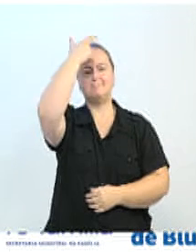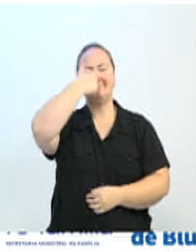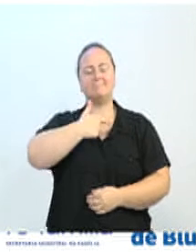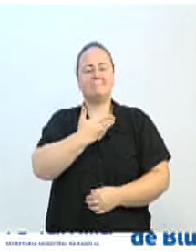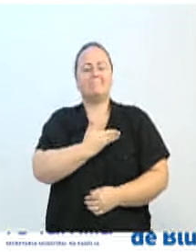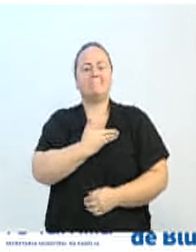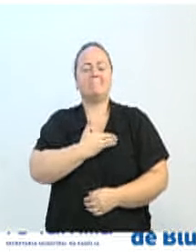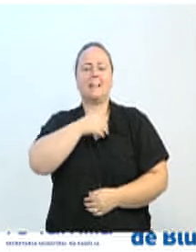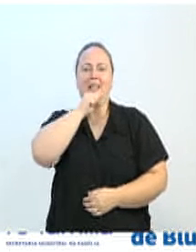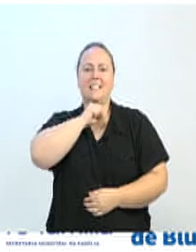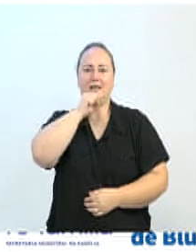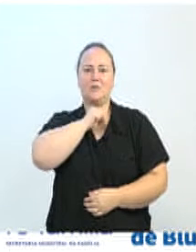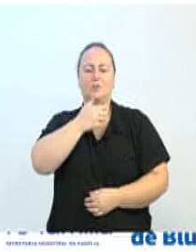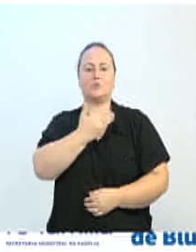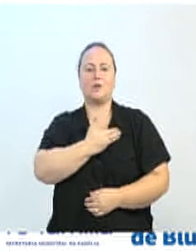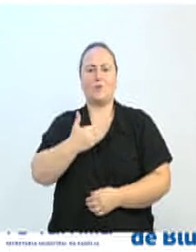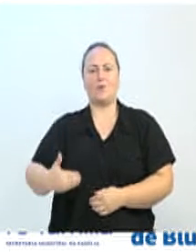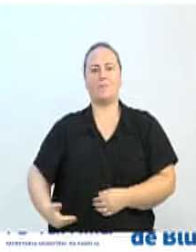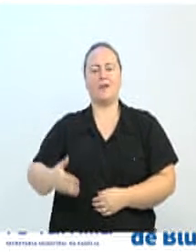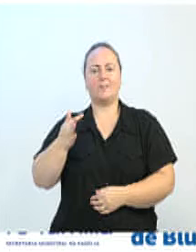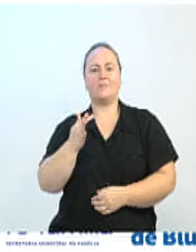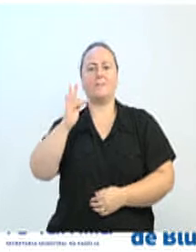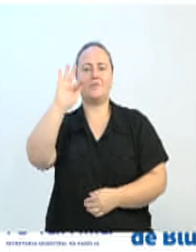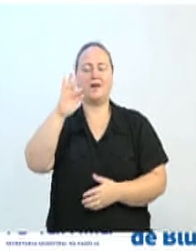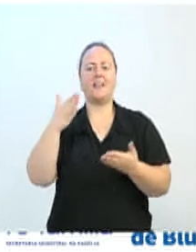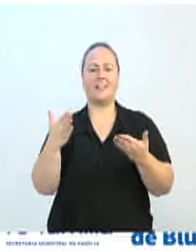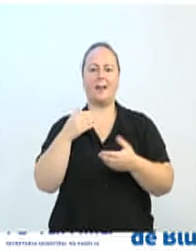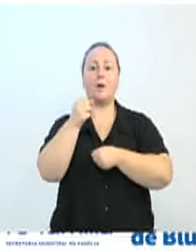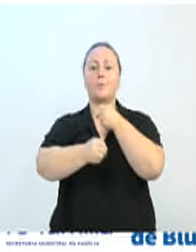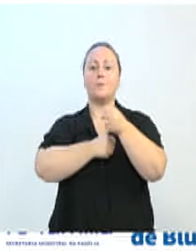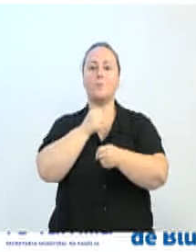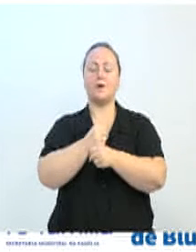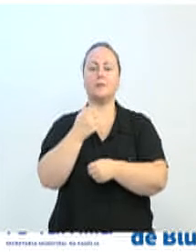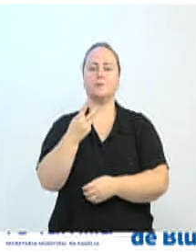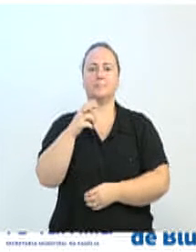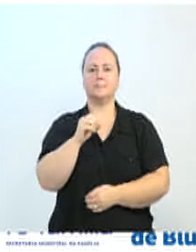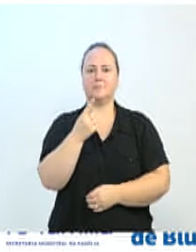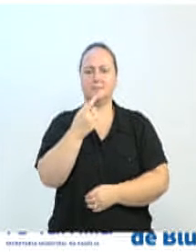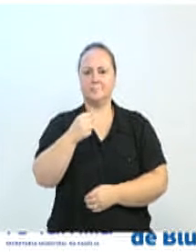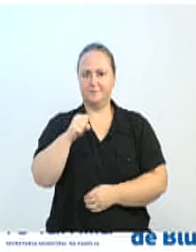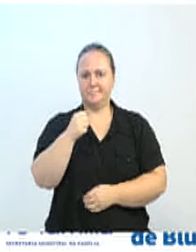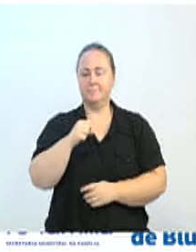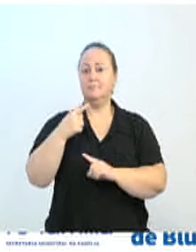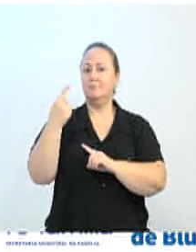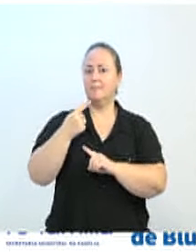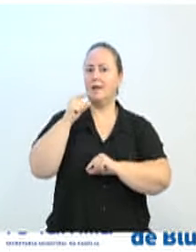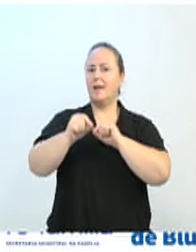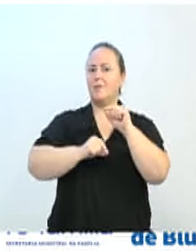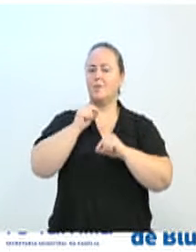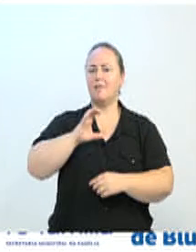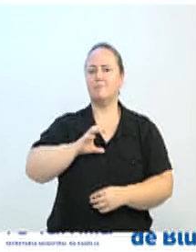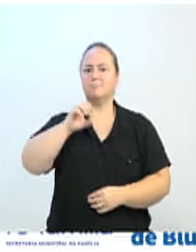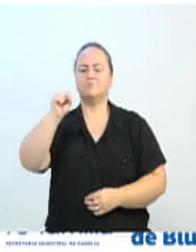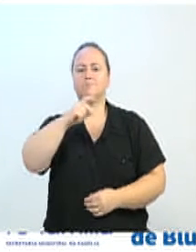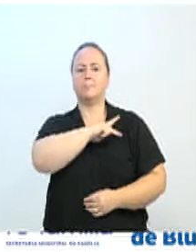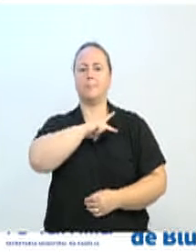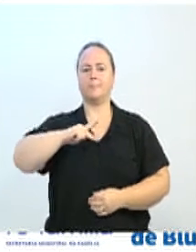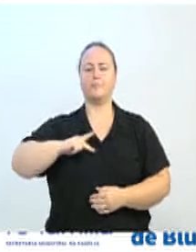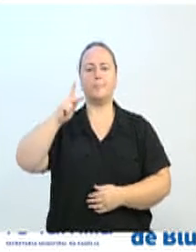Idoso, do Governo Federal, em 2018. Recebeu o prêmio, primeiro lugar na categoria de políticas públicas,